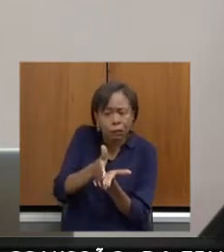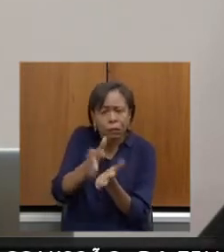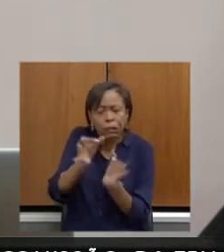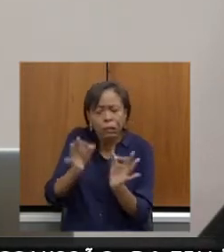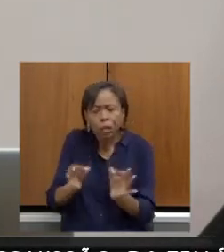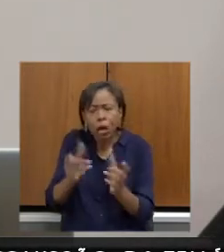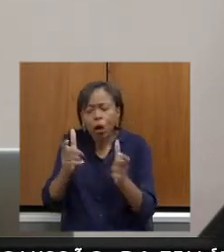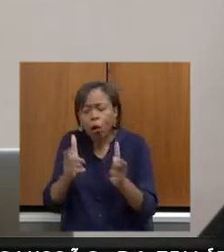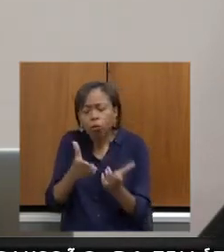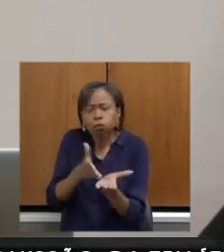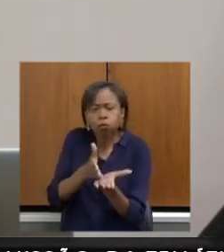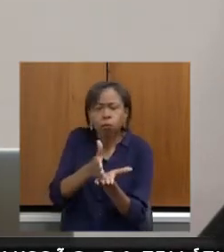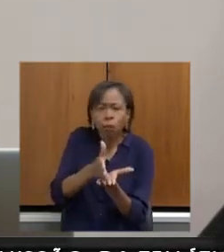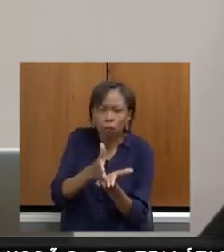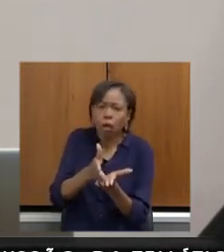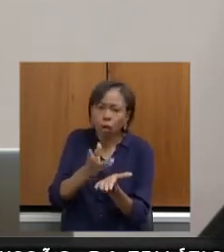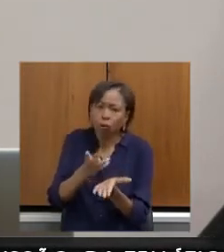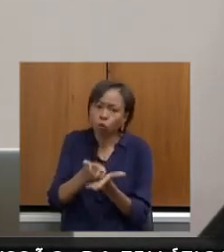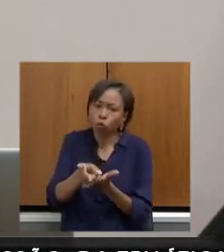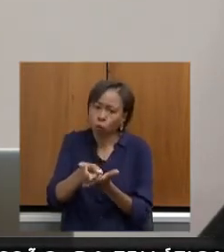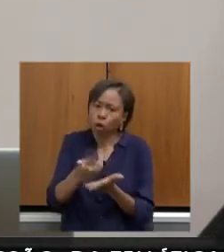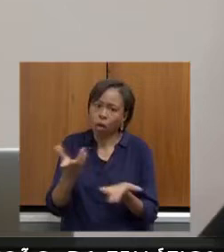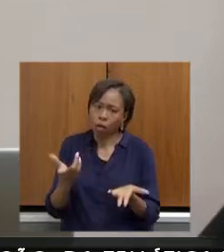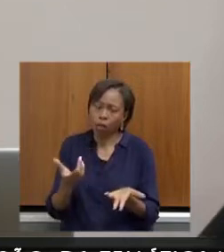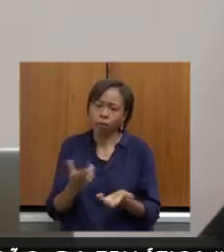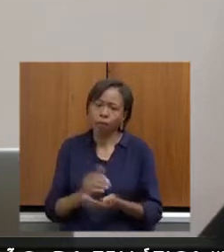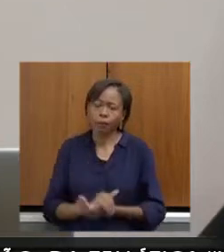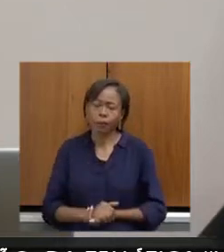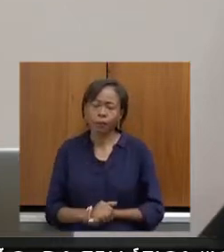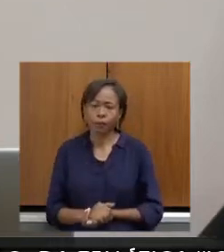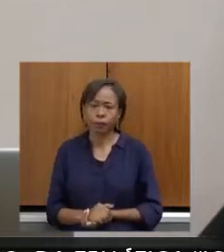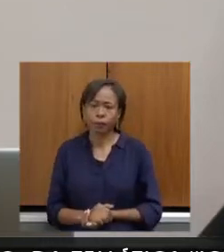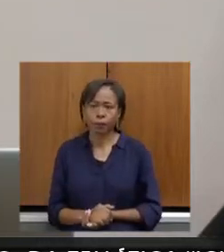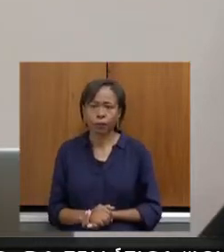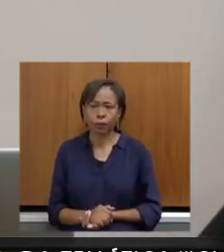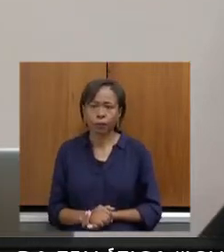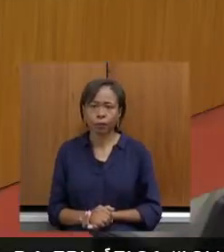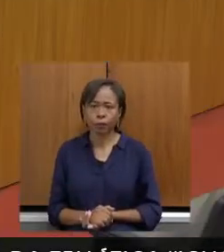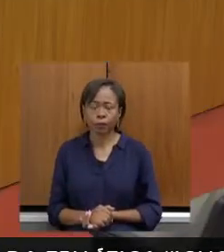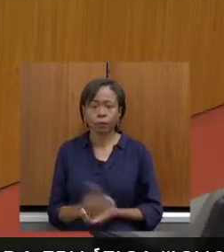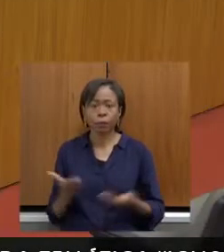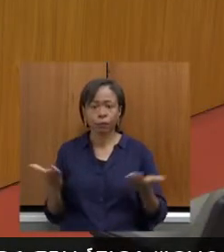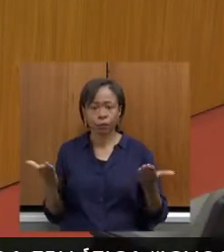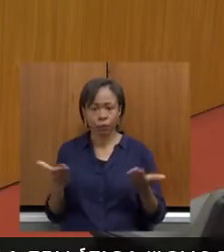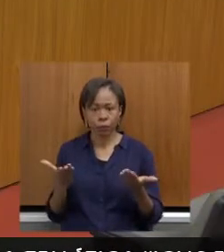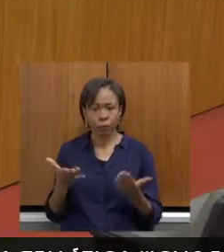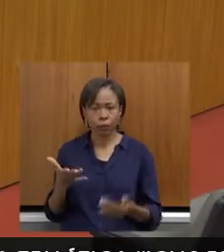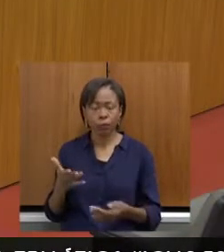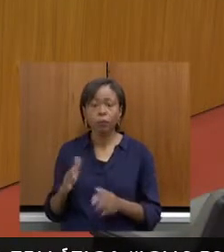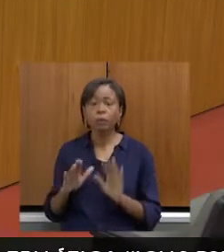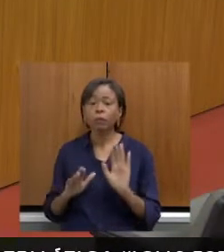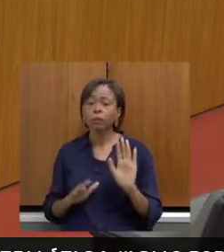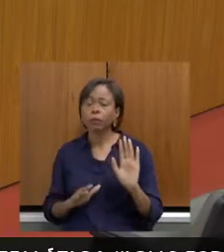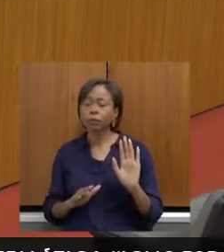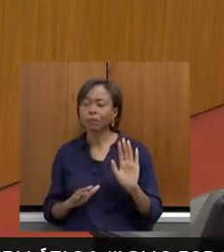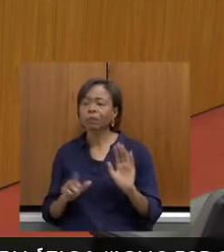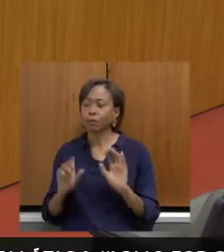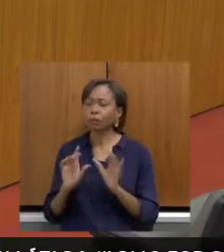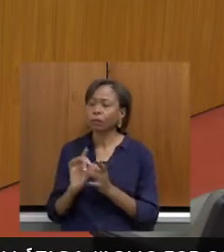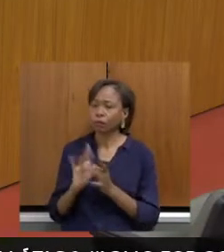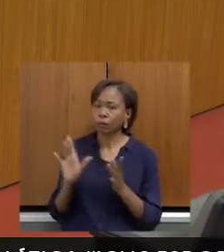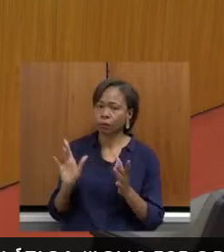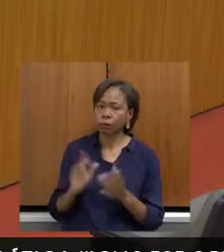está e que não pode continuar. Essa é a nossa realidade. A palavra agora... Eu queria só fazer um Sim, pode dar uma.